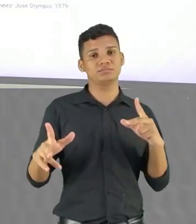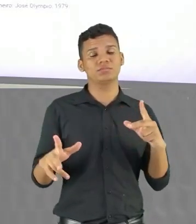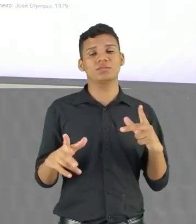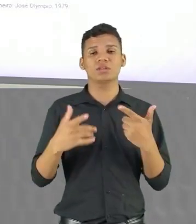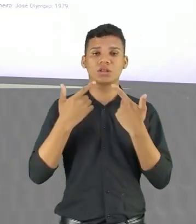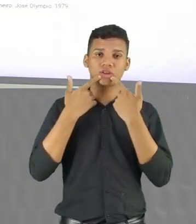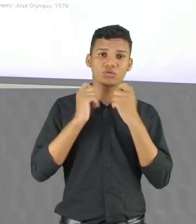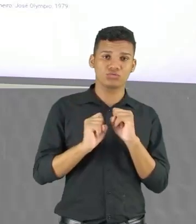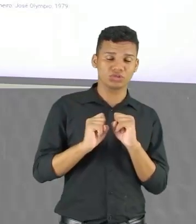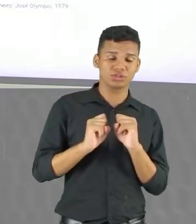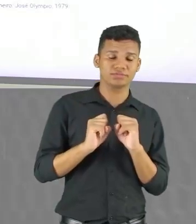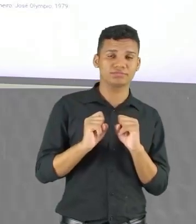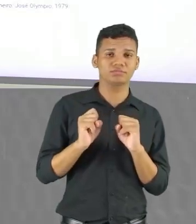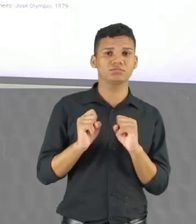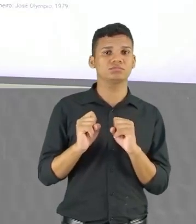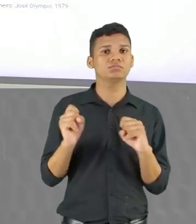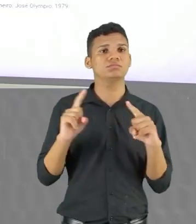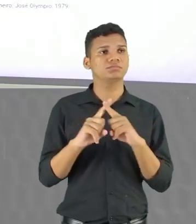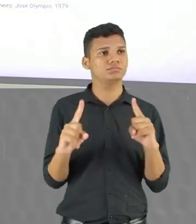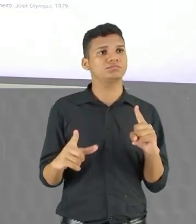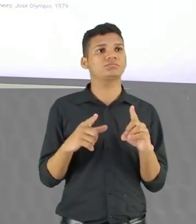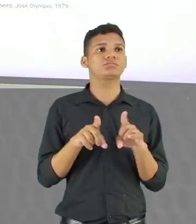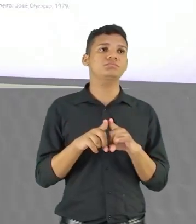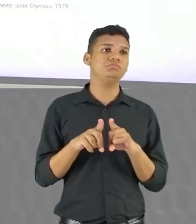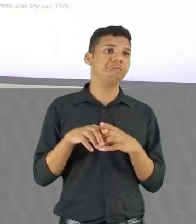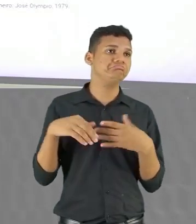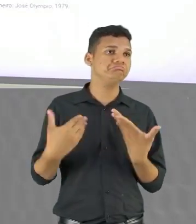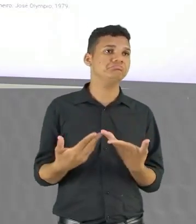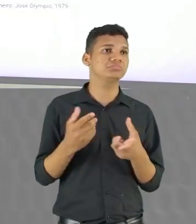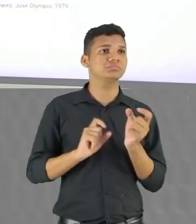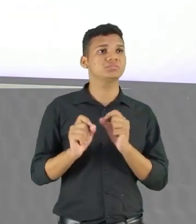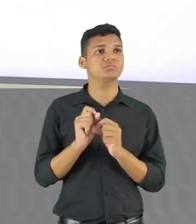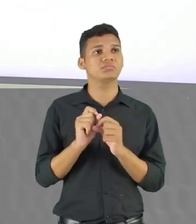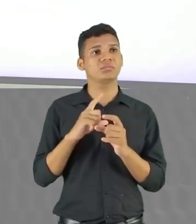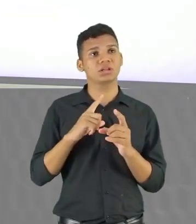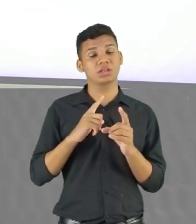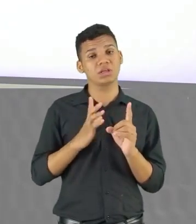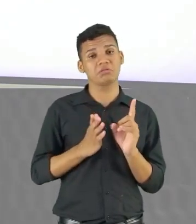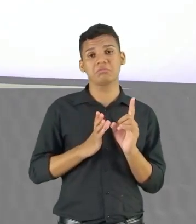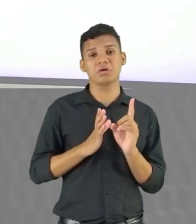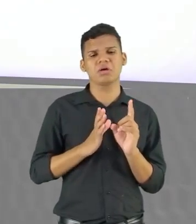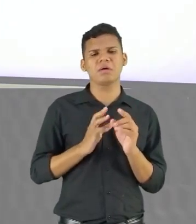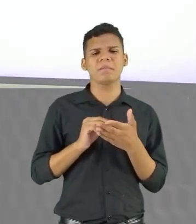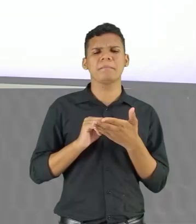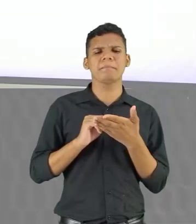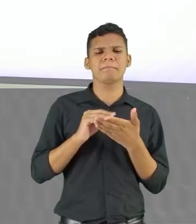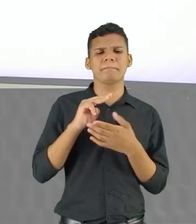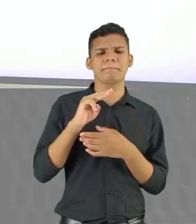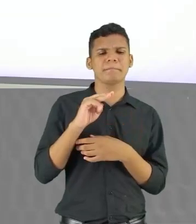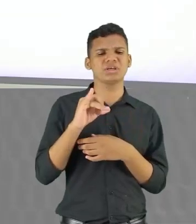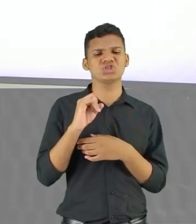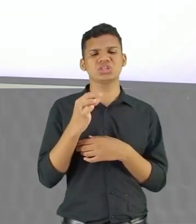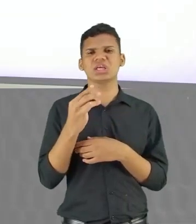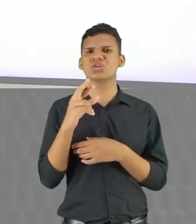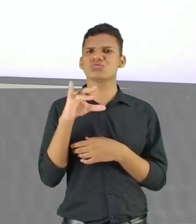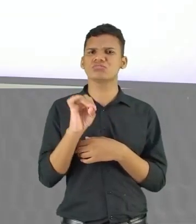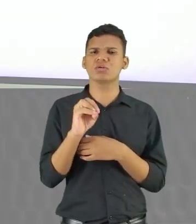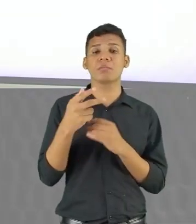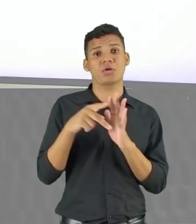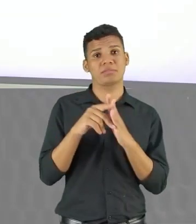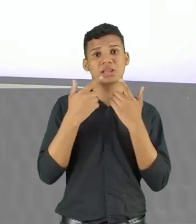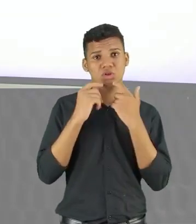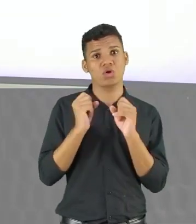dois. O outro, o mistério, né? Que mistério é essa questão da língua portuguesa. E aí, explorando, ele já diz, né?